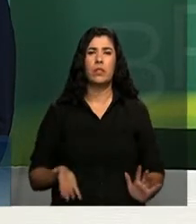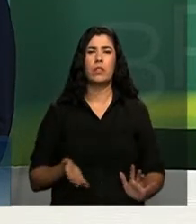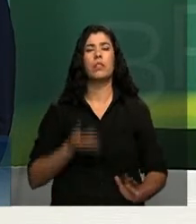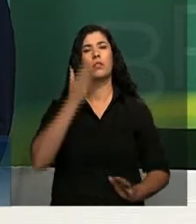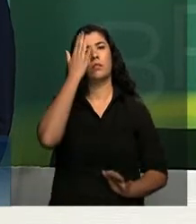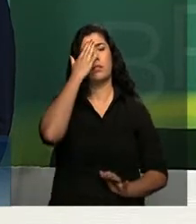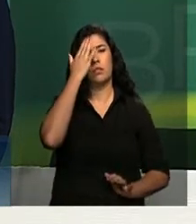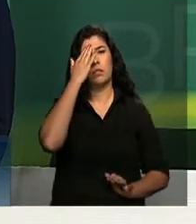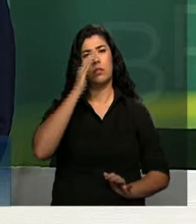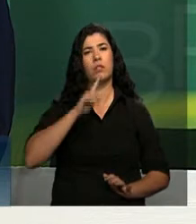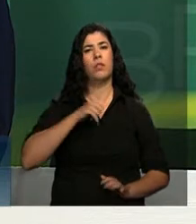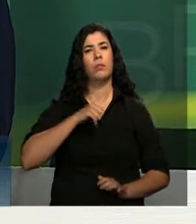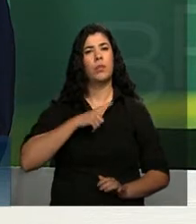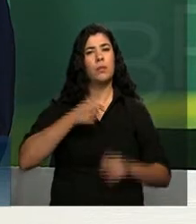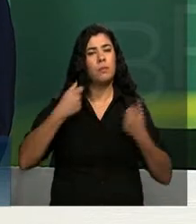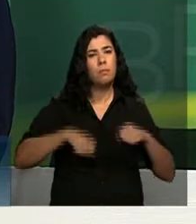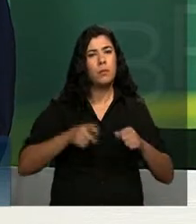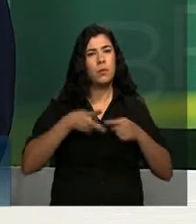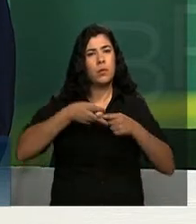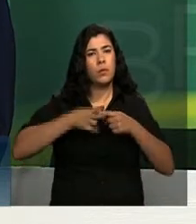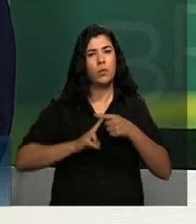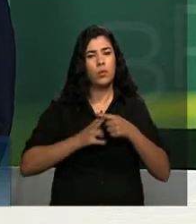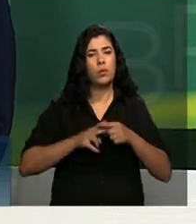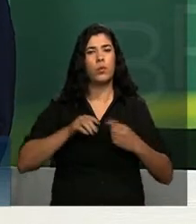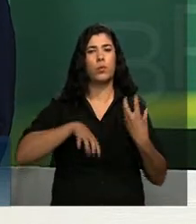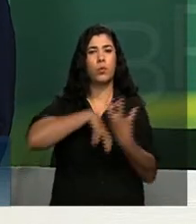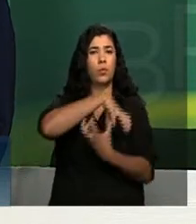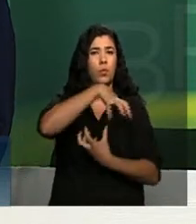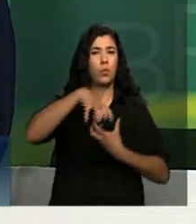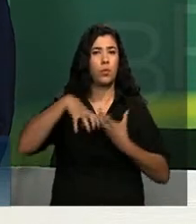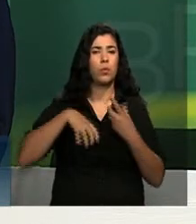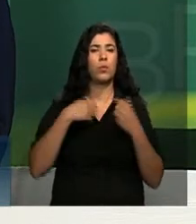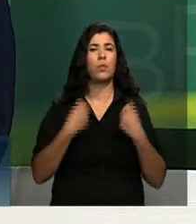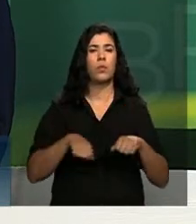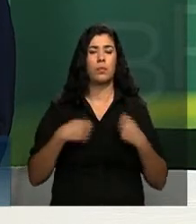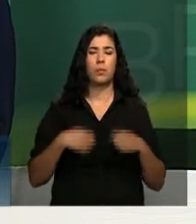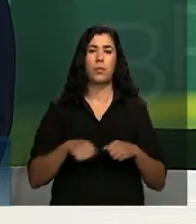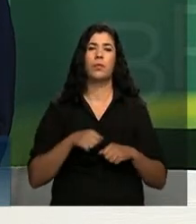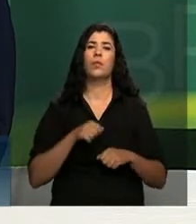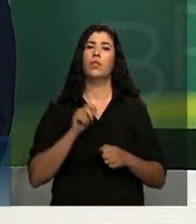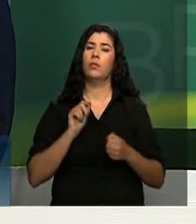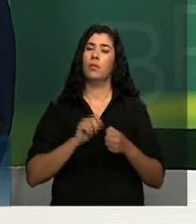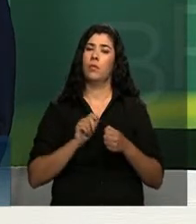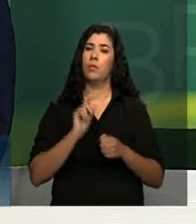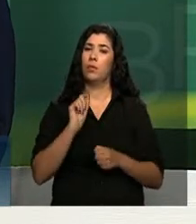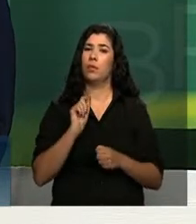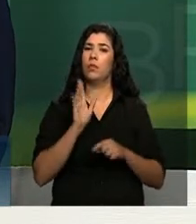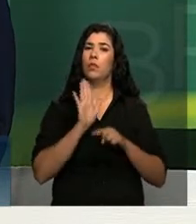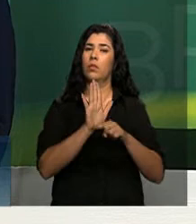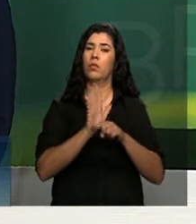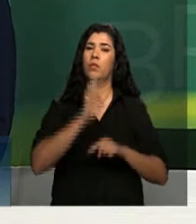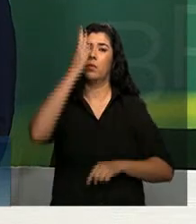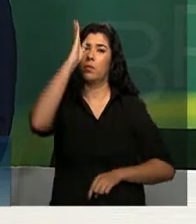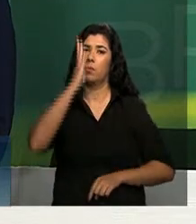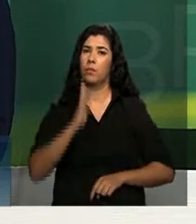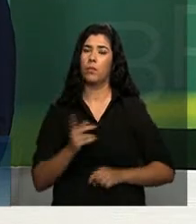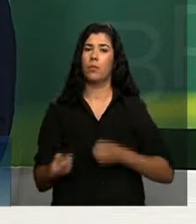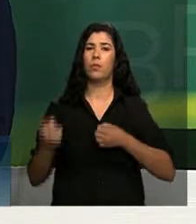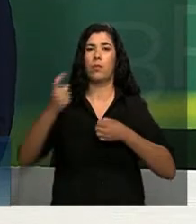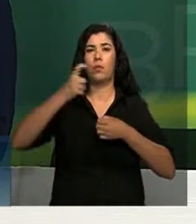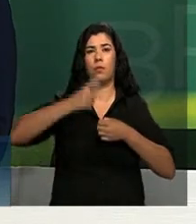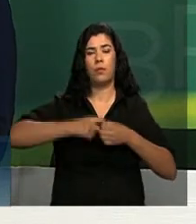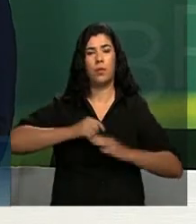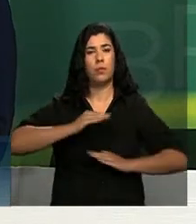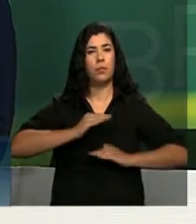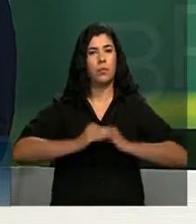turbulência, um momento de ajustes, para que a gente possa efetivamente fazer com que o Brasil volte a crescer, volte a se